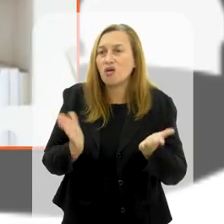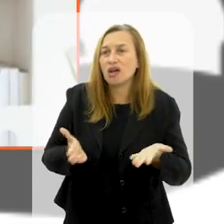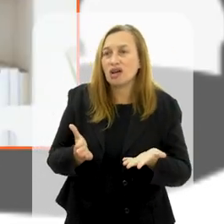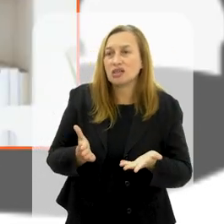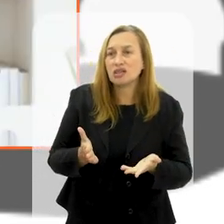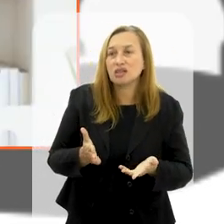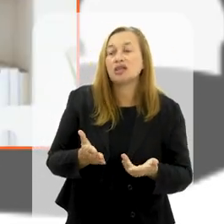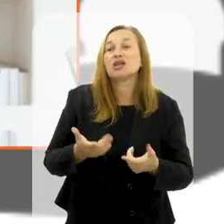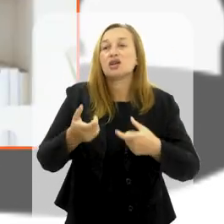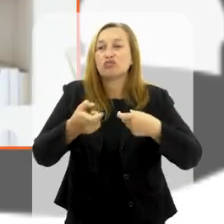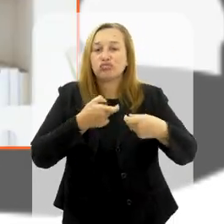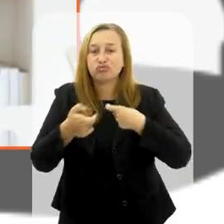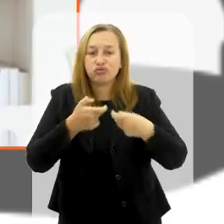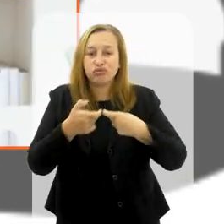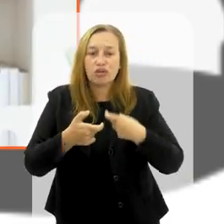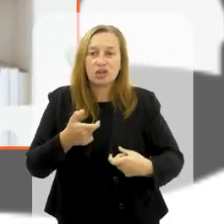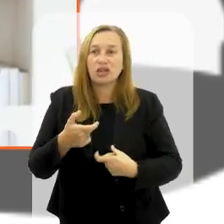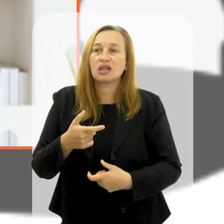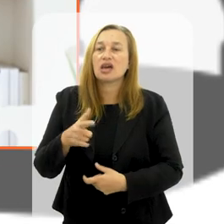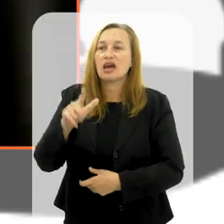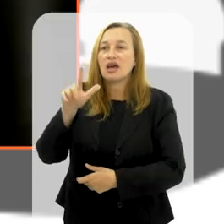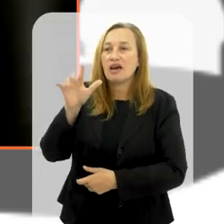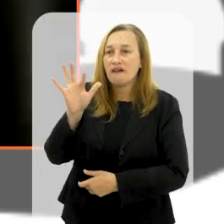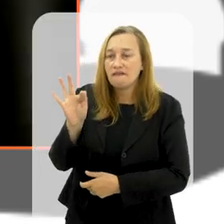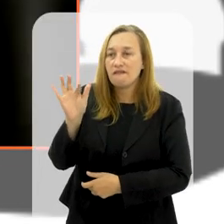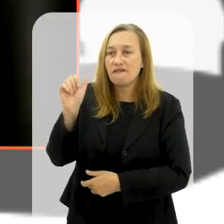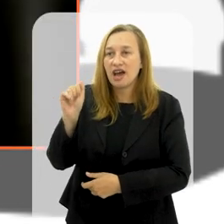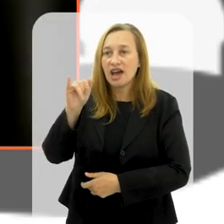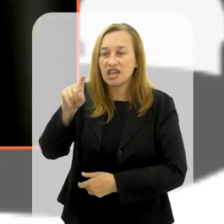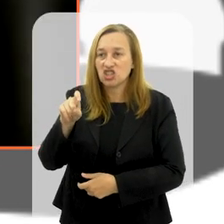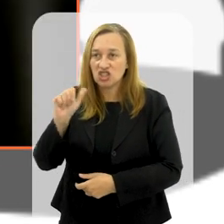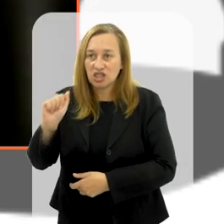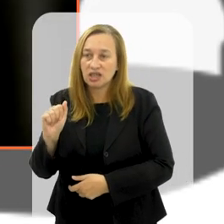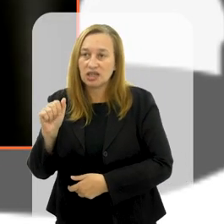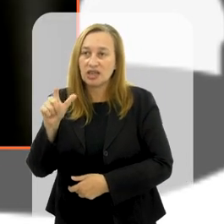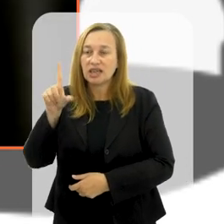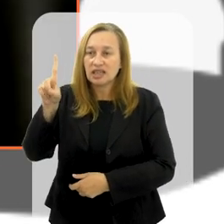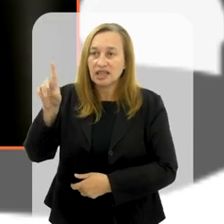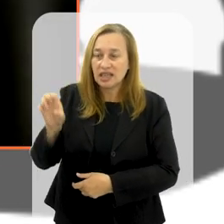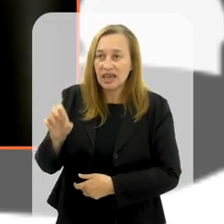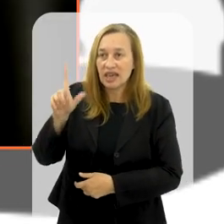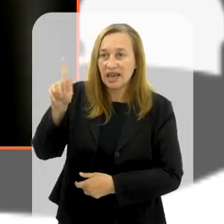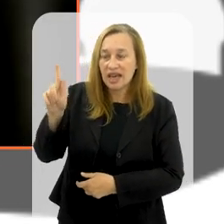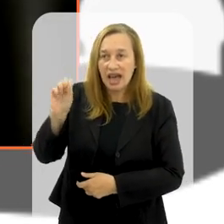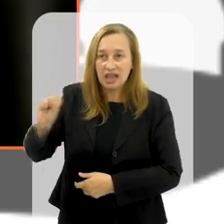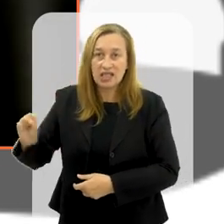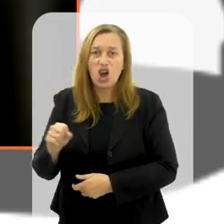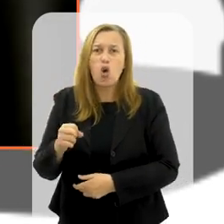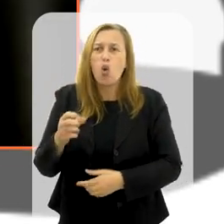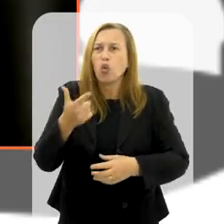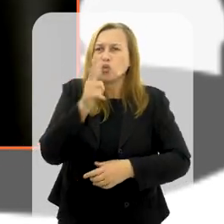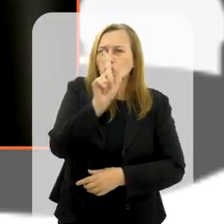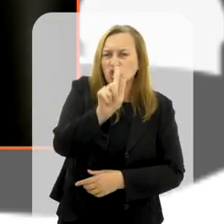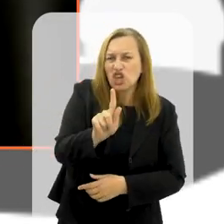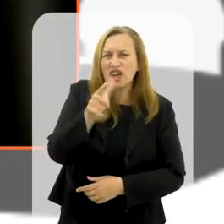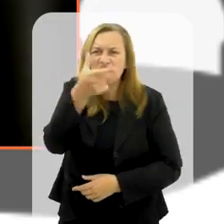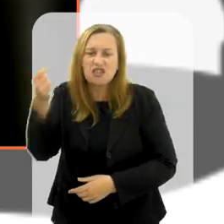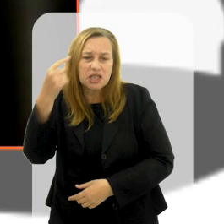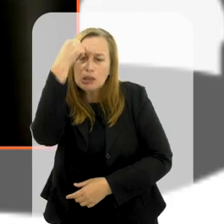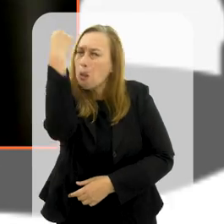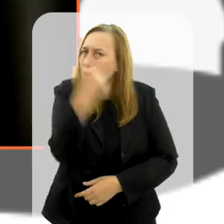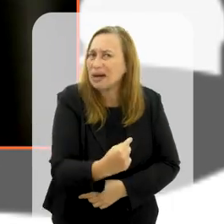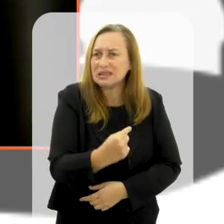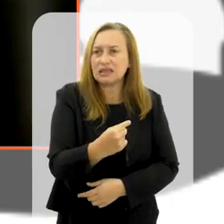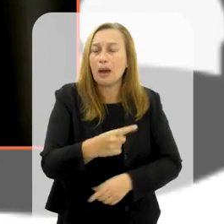agora do cessar fogo na faixa de gado. O G20, ele não tem esse... Ele não manda em ninguém, mas